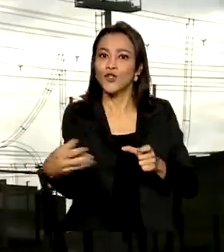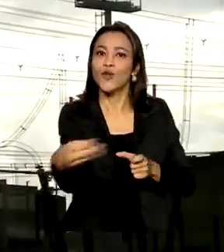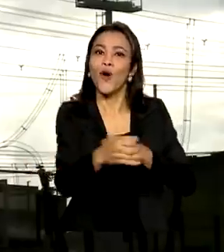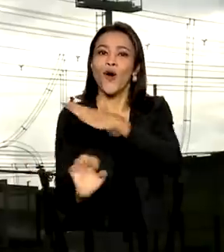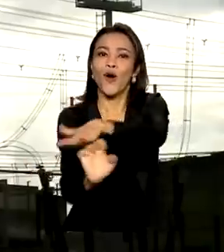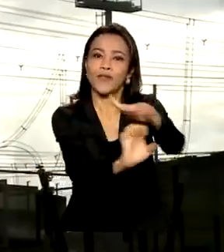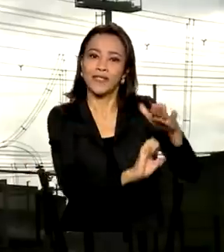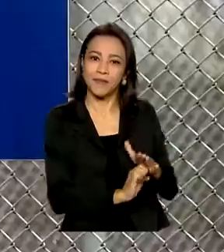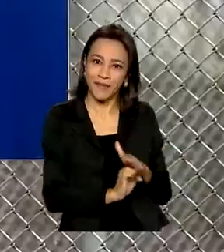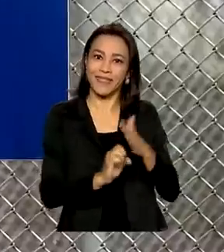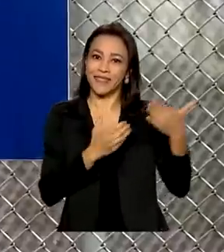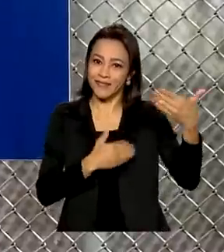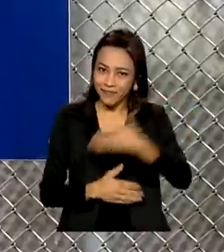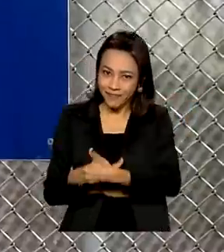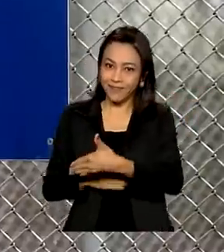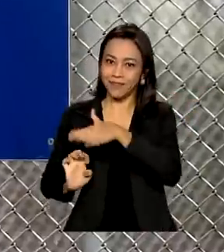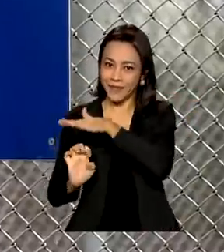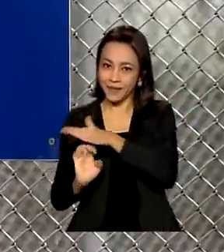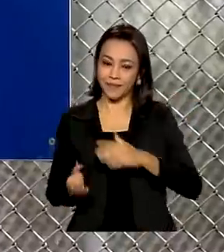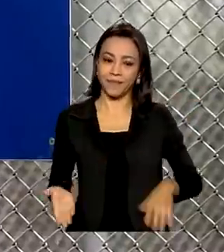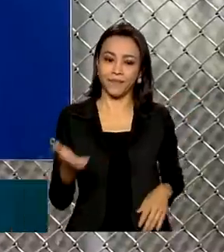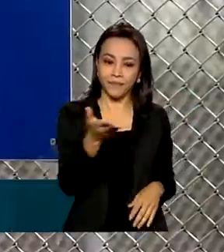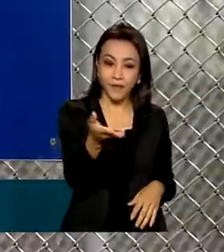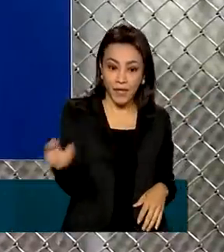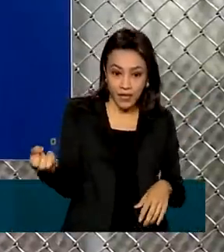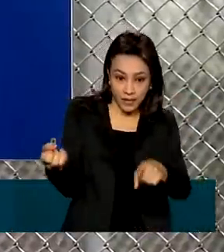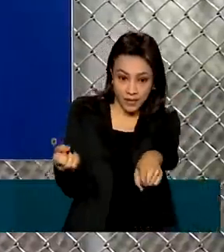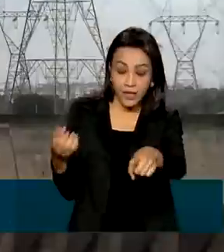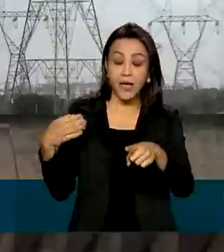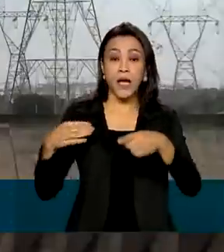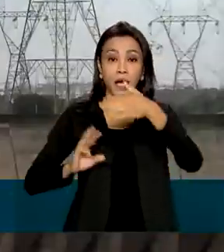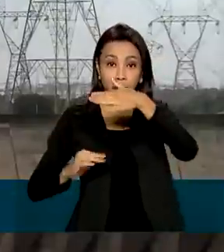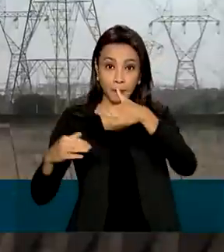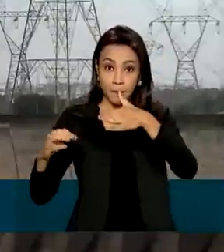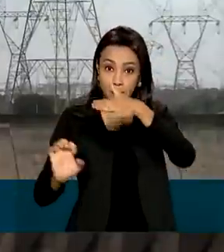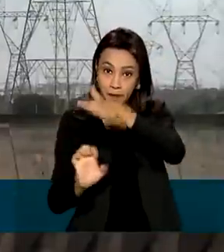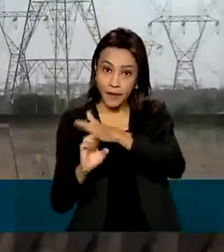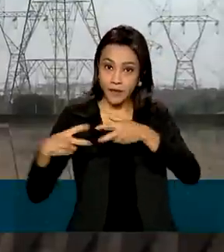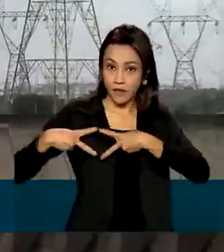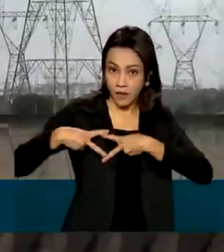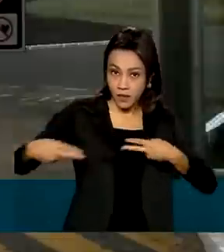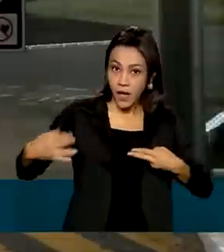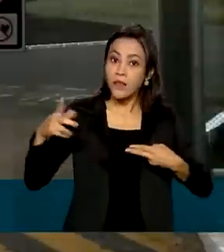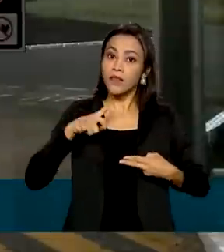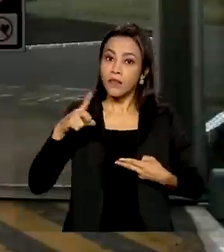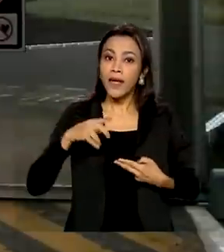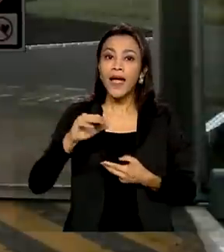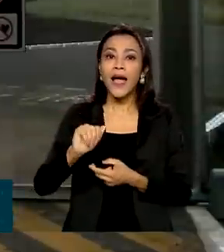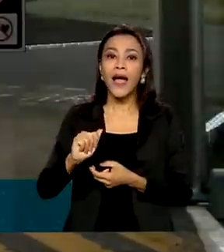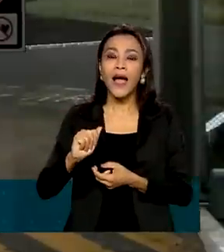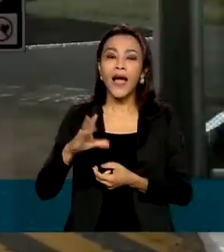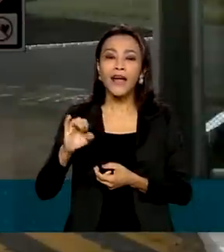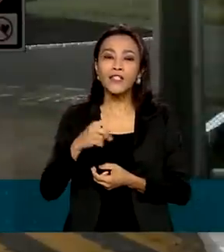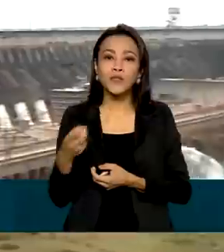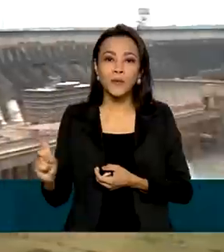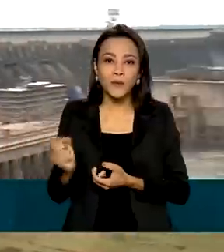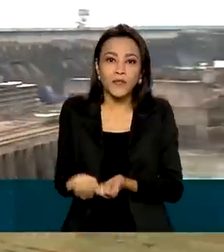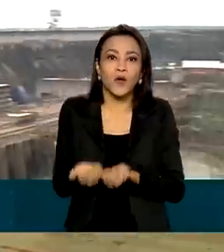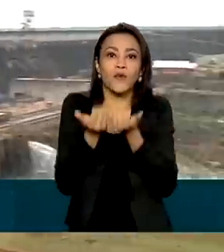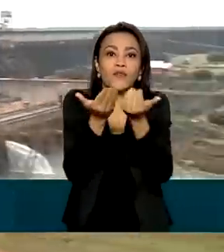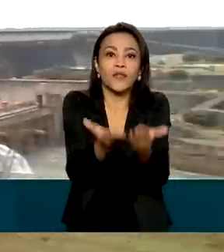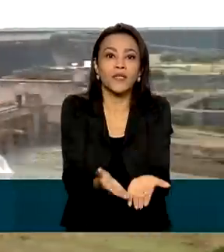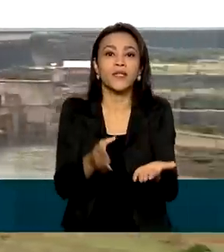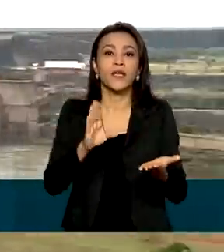O maior grupo de geração e transmissão da América Latina agora tem ações ofertadas em Bolsa. A Eletrobras